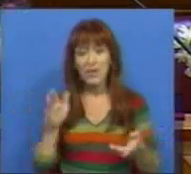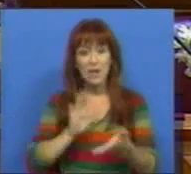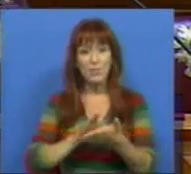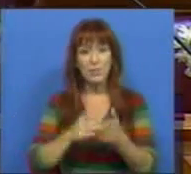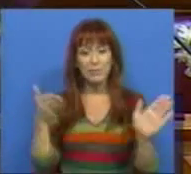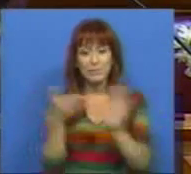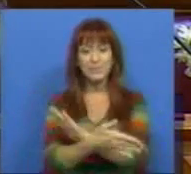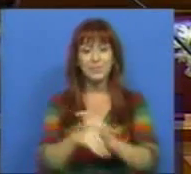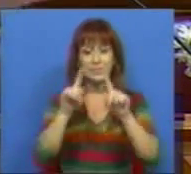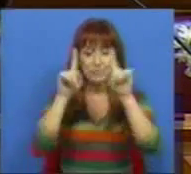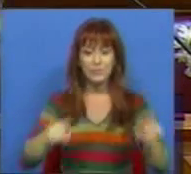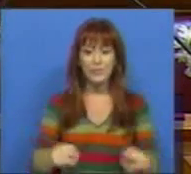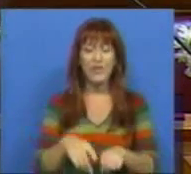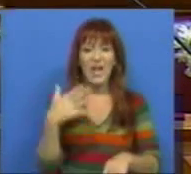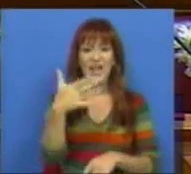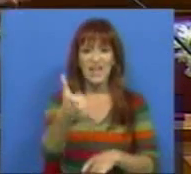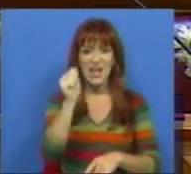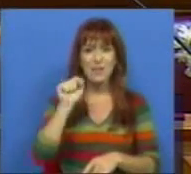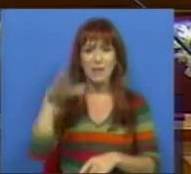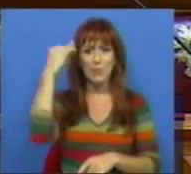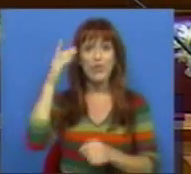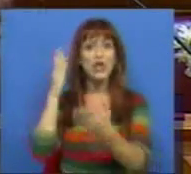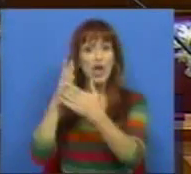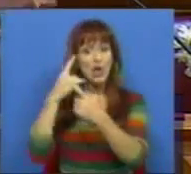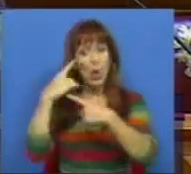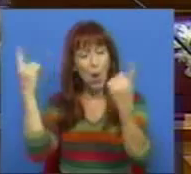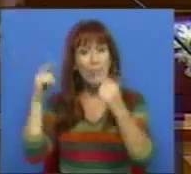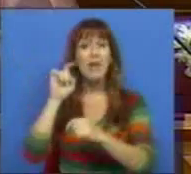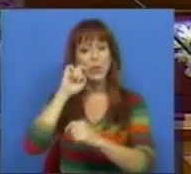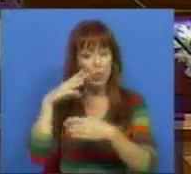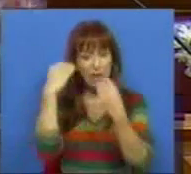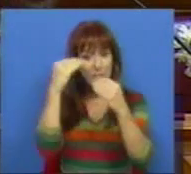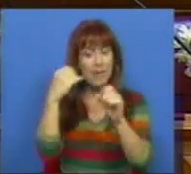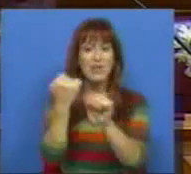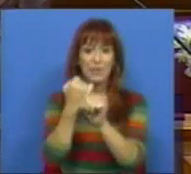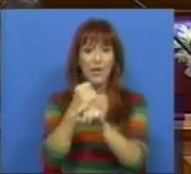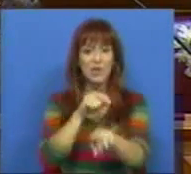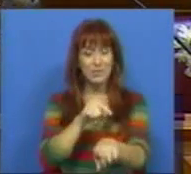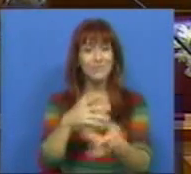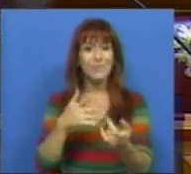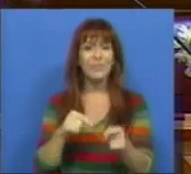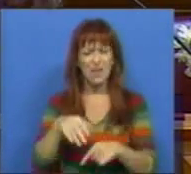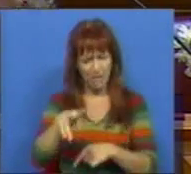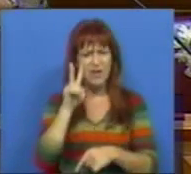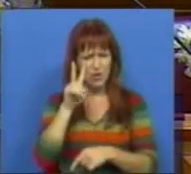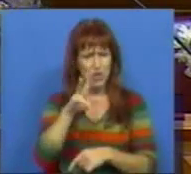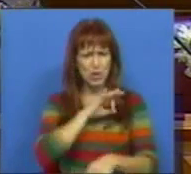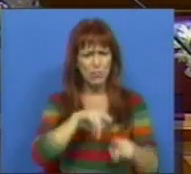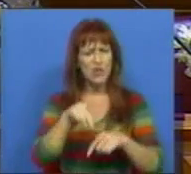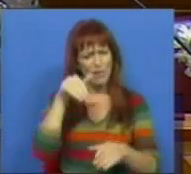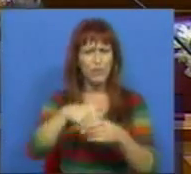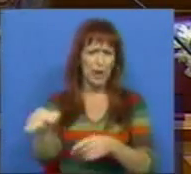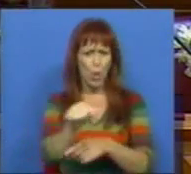entrada nos quadros de 15 mil professores que na escola pública asseguram serviço educativo vá ver, Sr. Deputado,